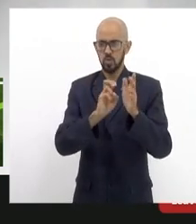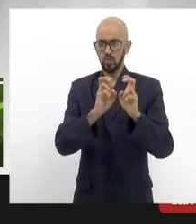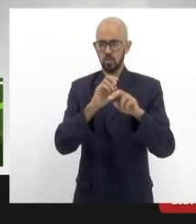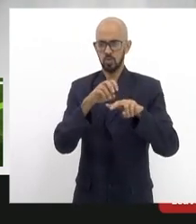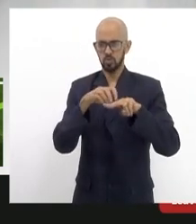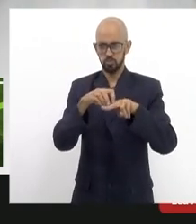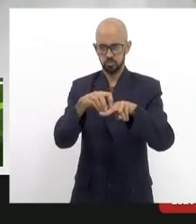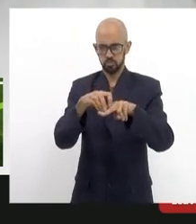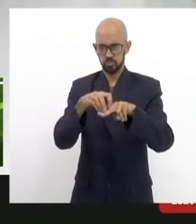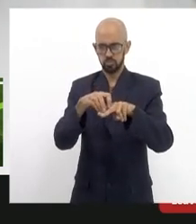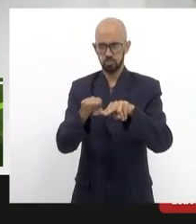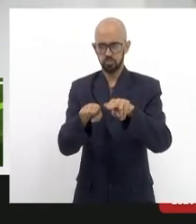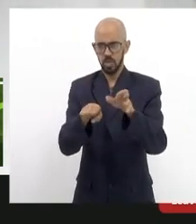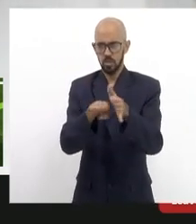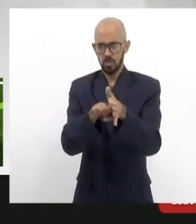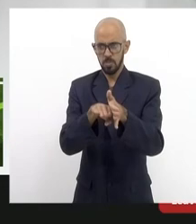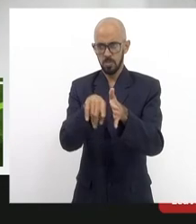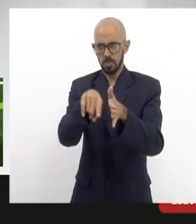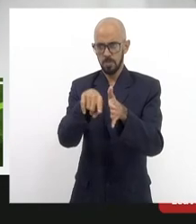vários